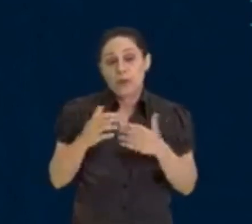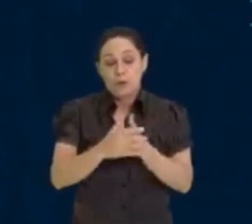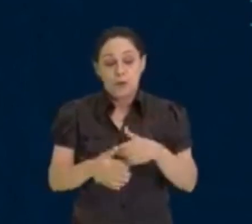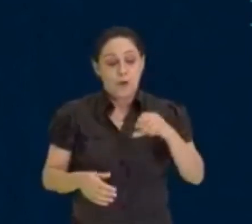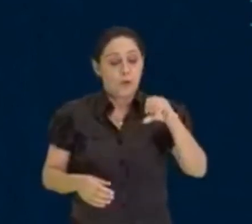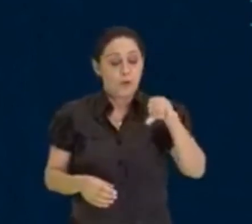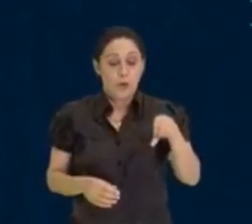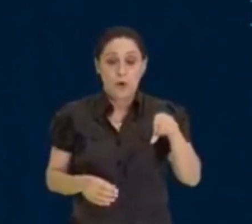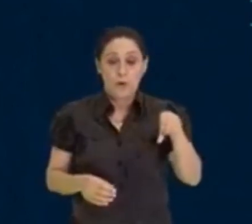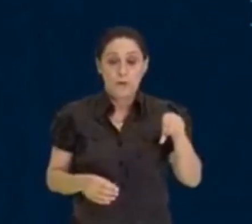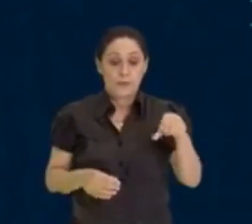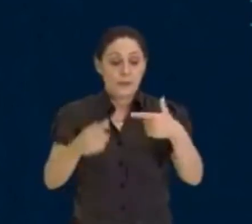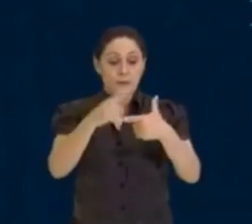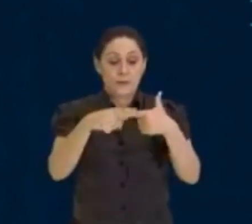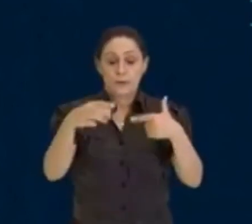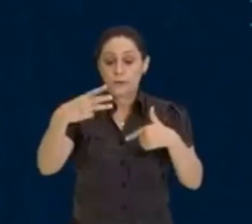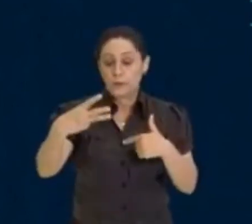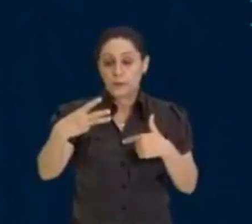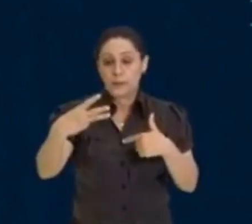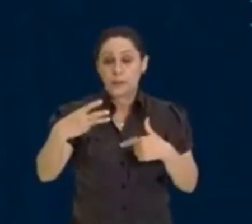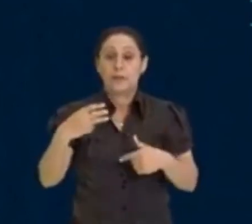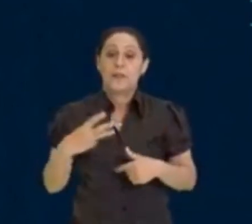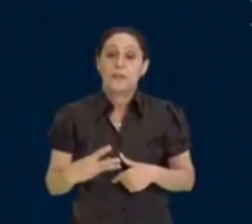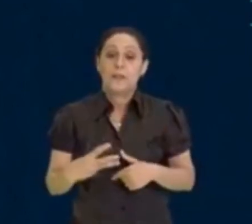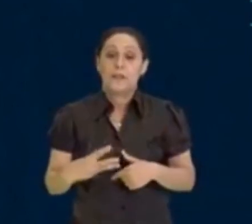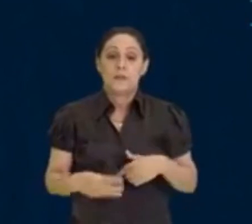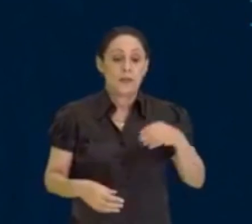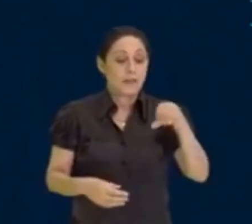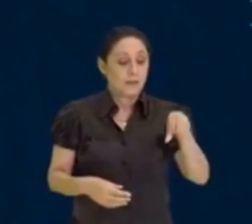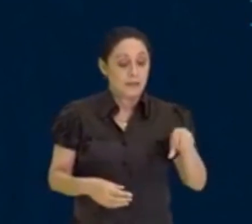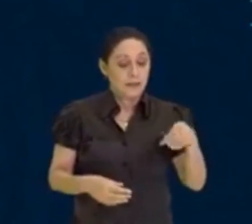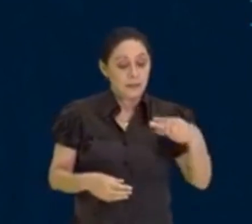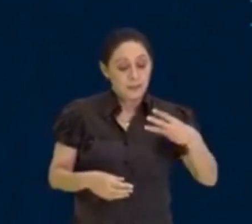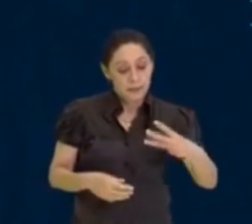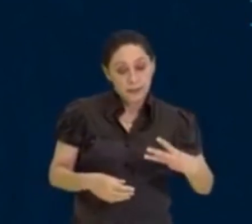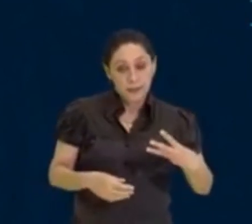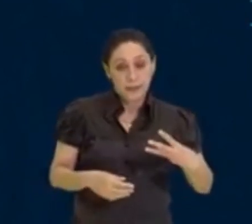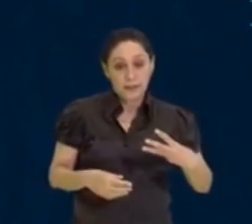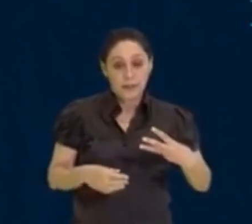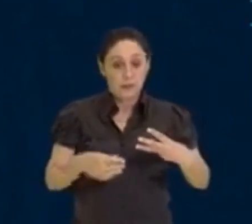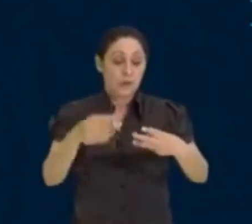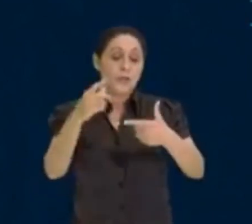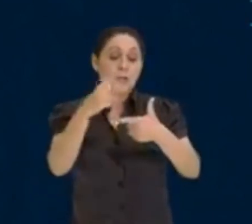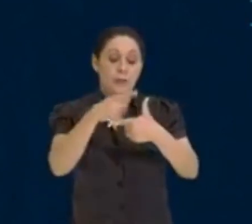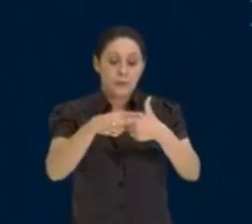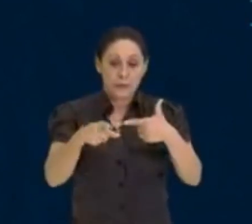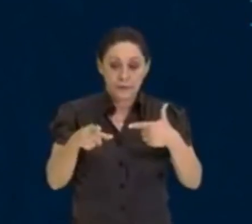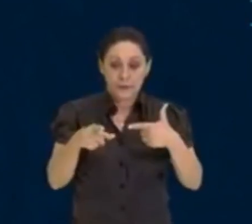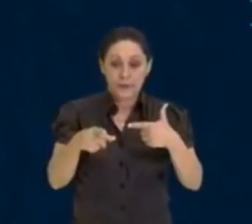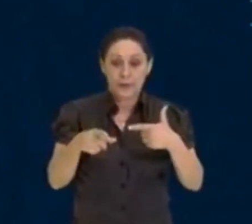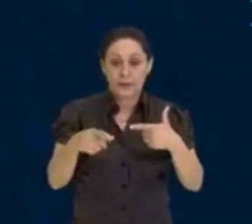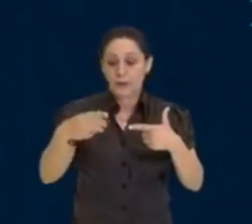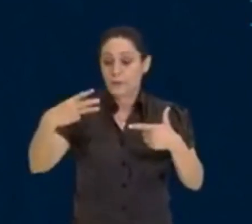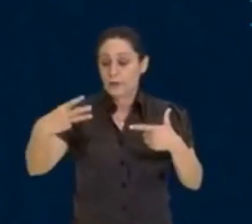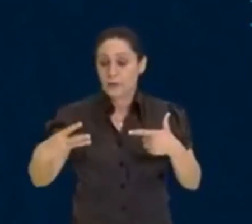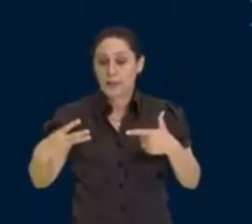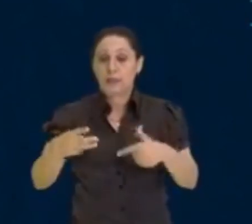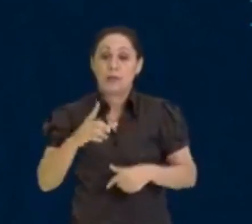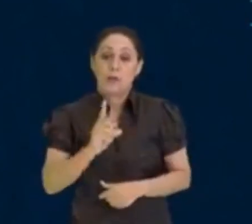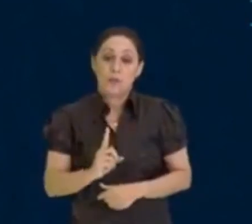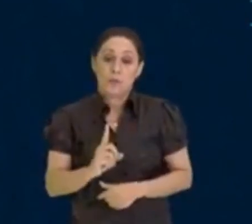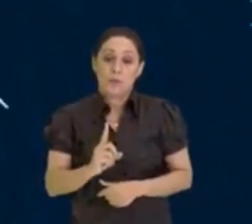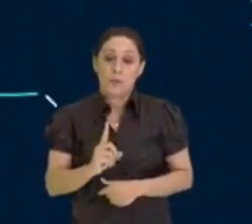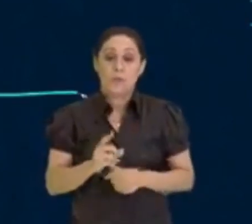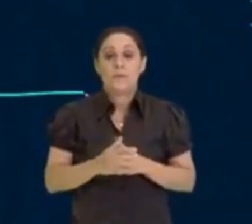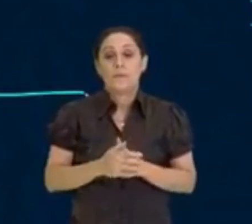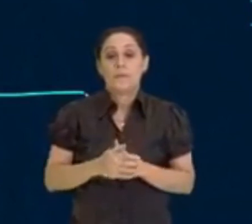9 dividido por 3, dar 3, e 3, eu consigo dividir por 3, que vai dar 1, chegou no